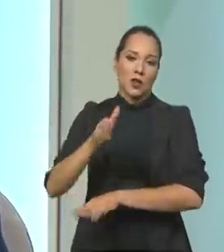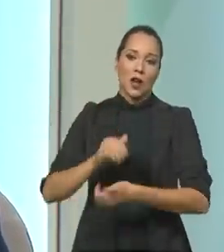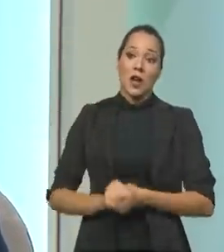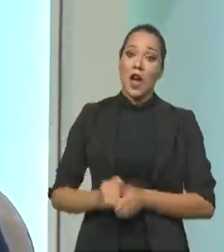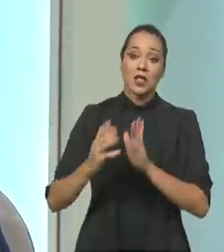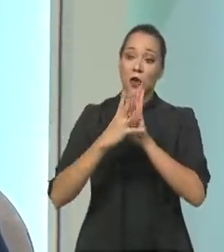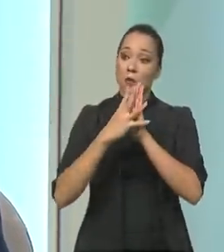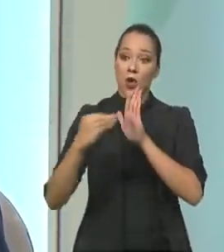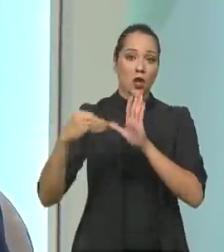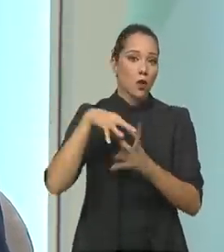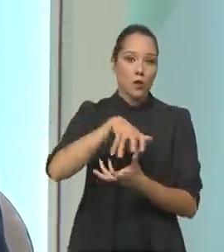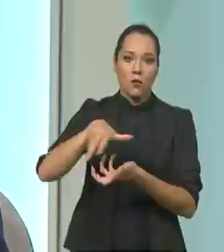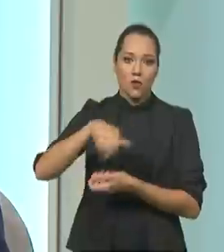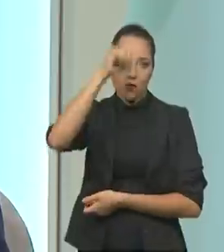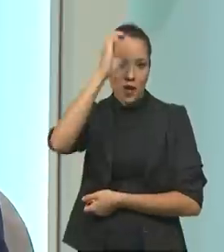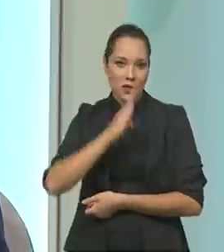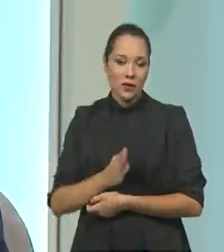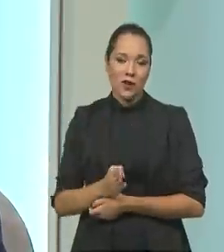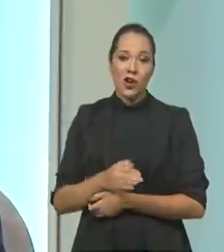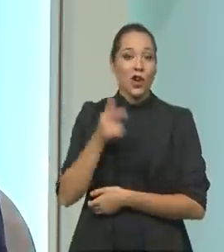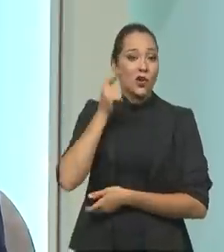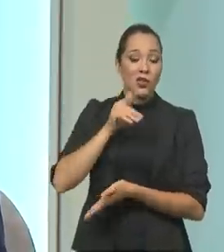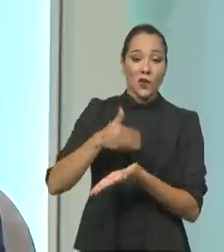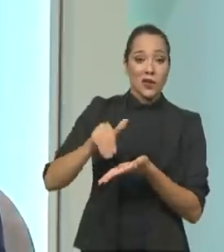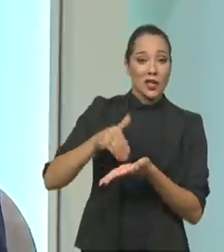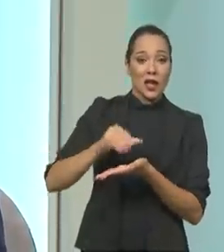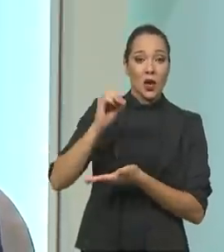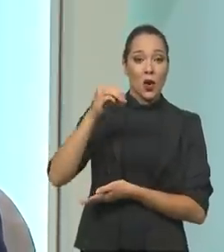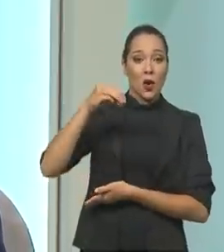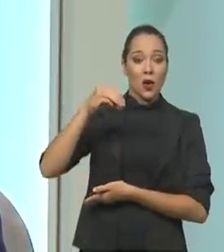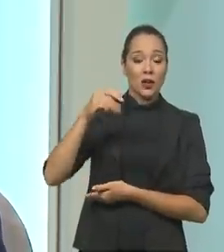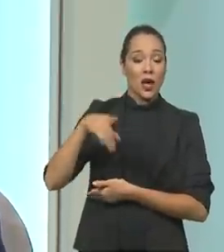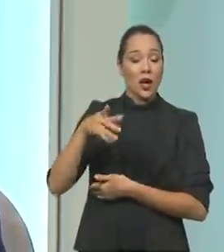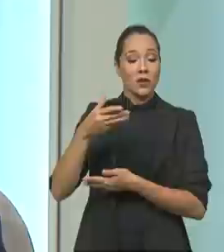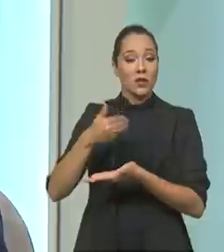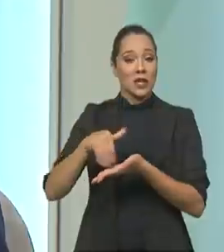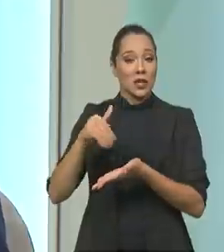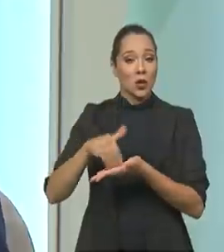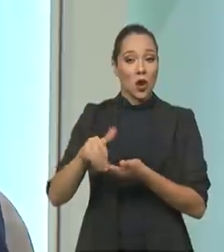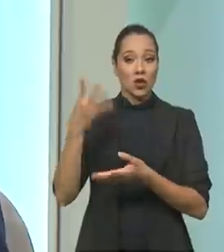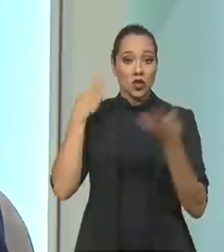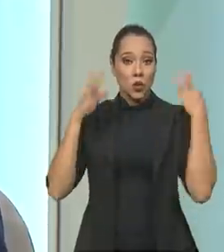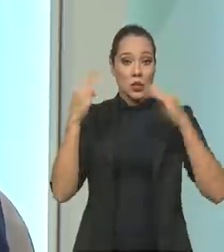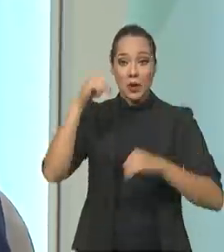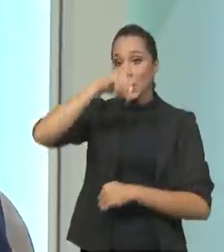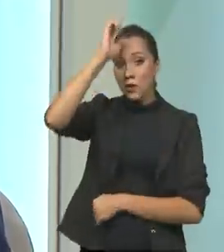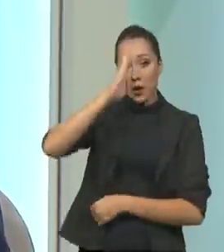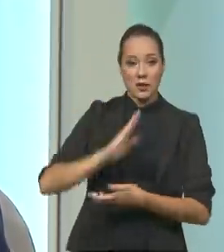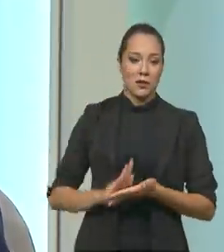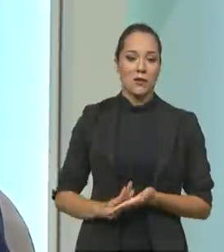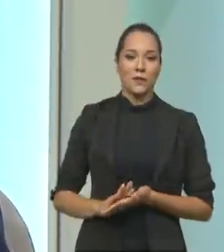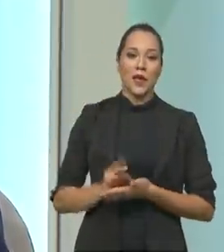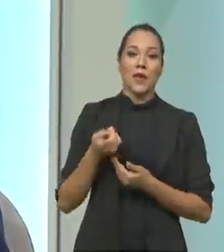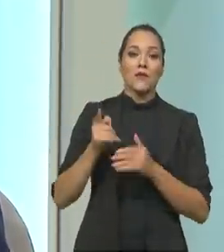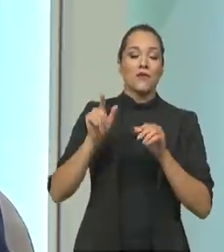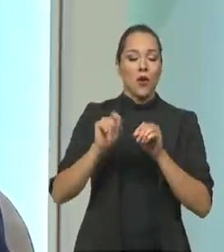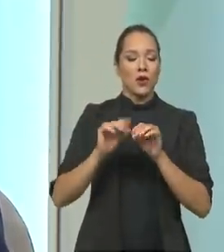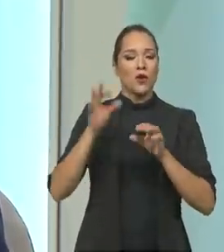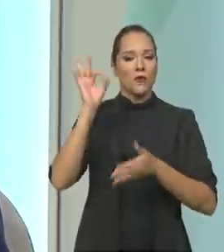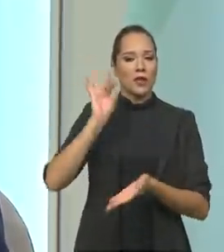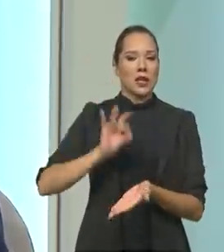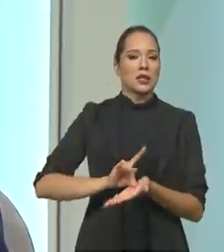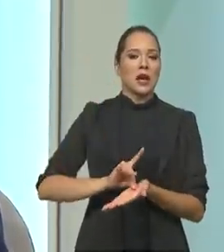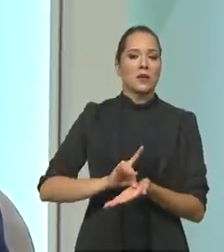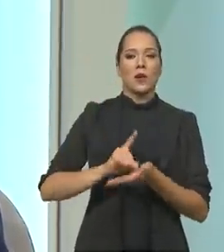para o mundo, né? Nós conseguimos o escritório da Organização Mundial do Turismo aqui no Brasil. Essa semana foi referendada na Assembleia Geral da